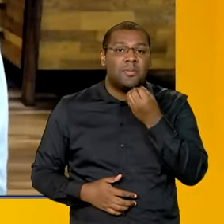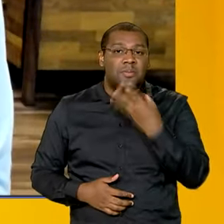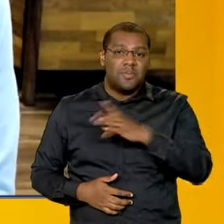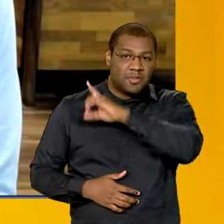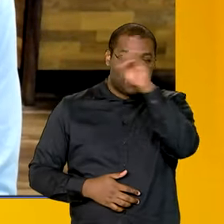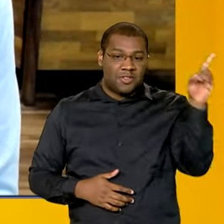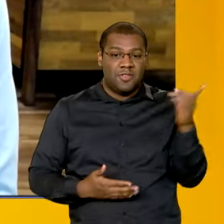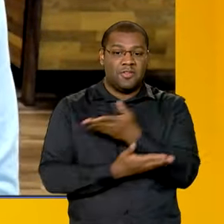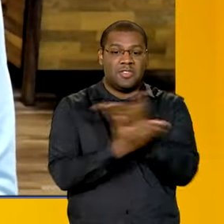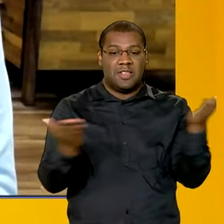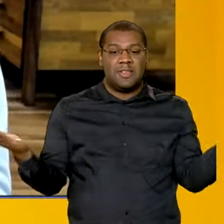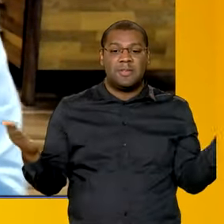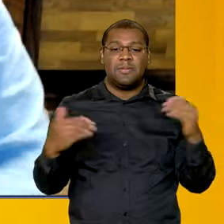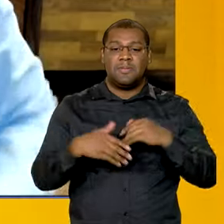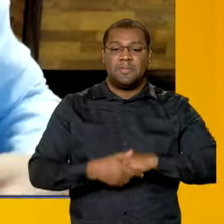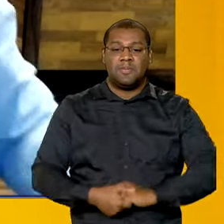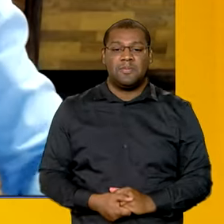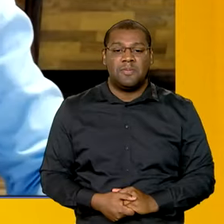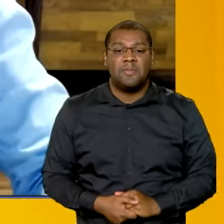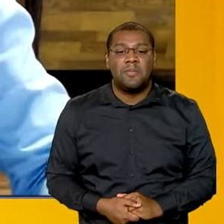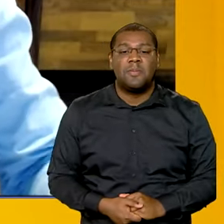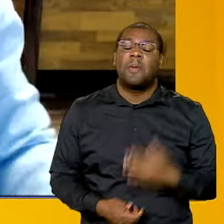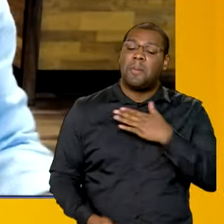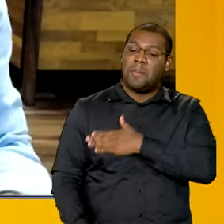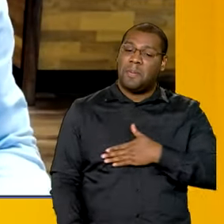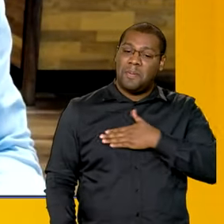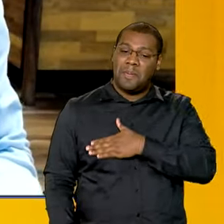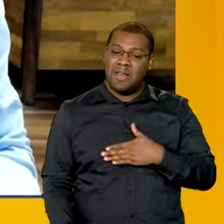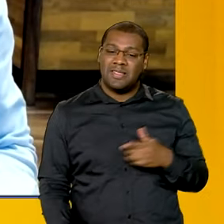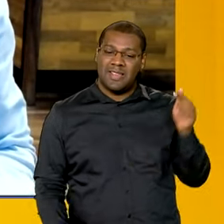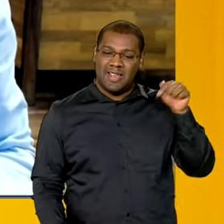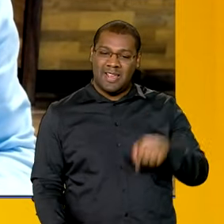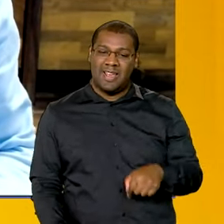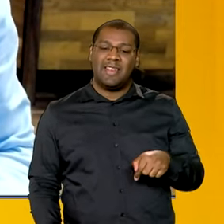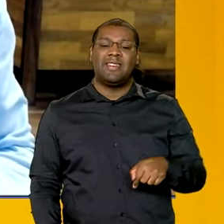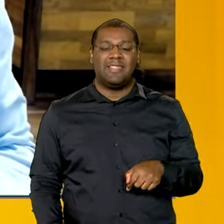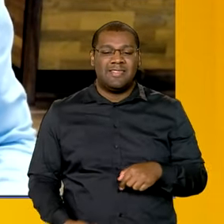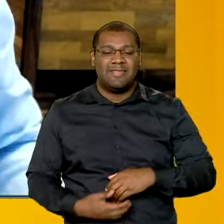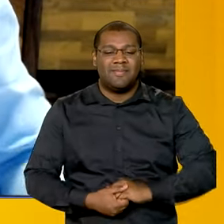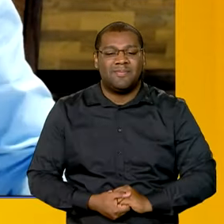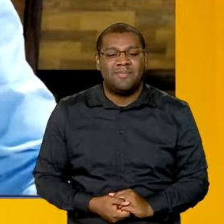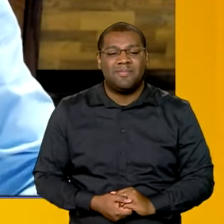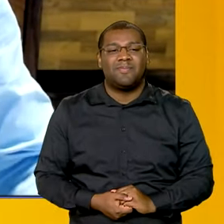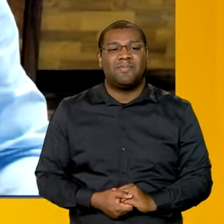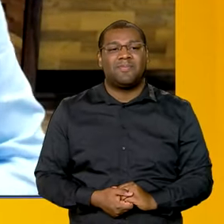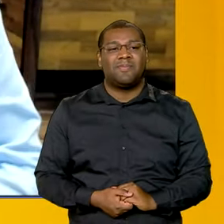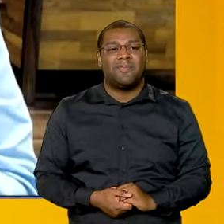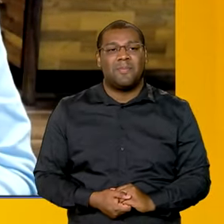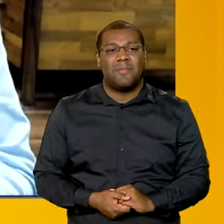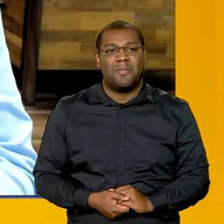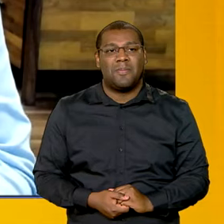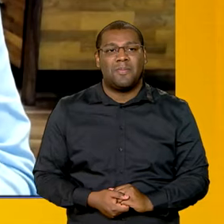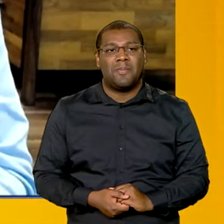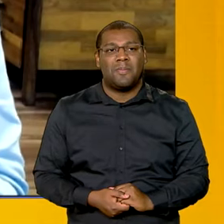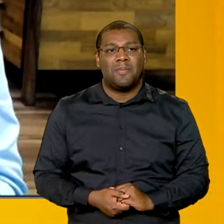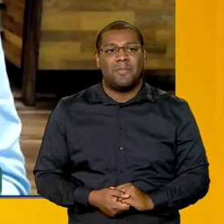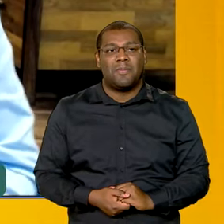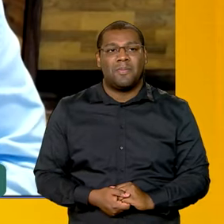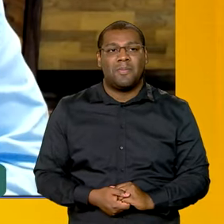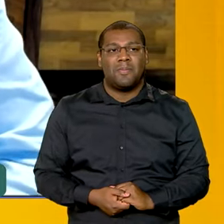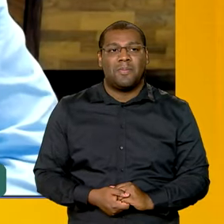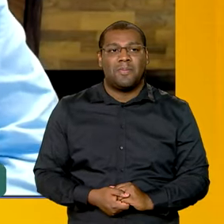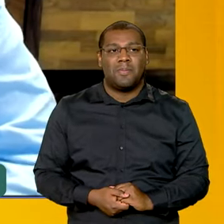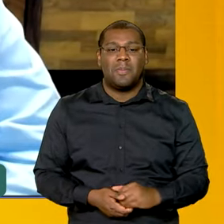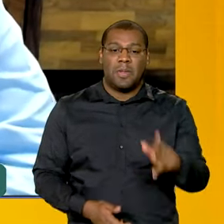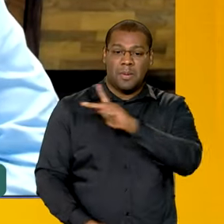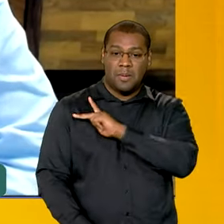telespectadores, aos internautas. É prazer enorme estar mais uma vez com vocês. Veja, a determinação do